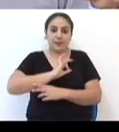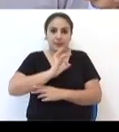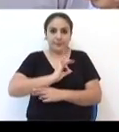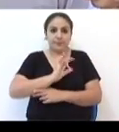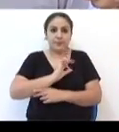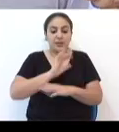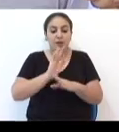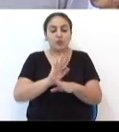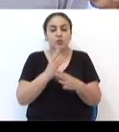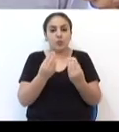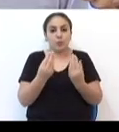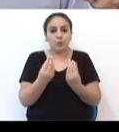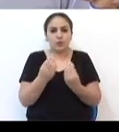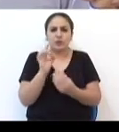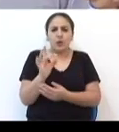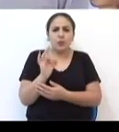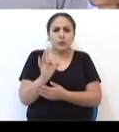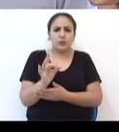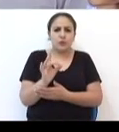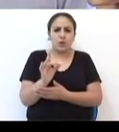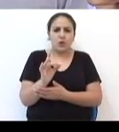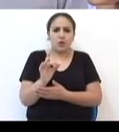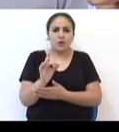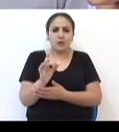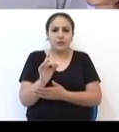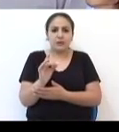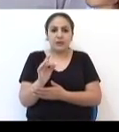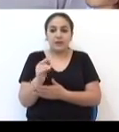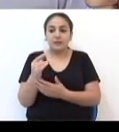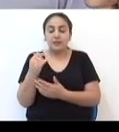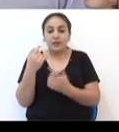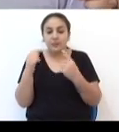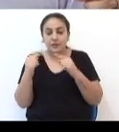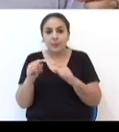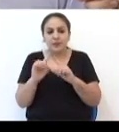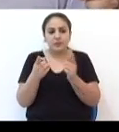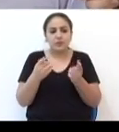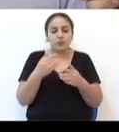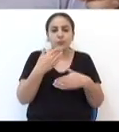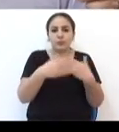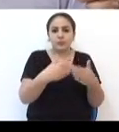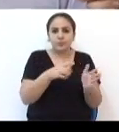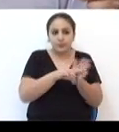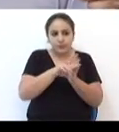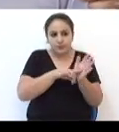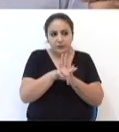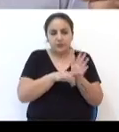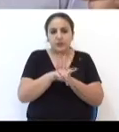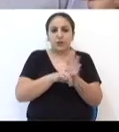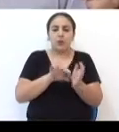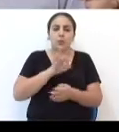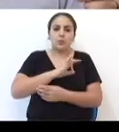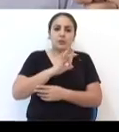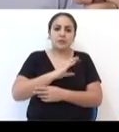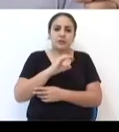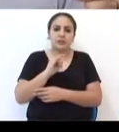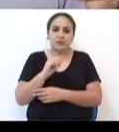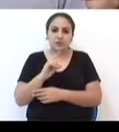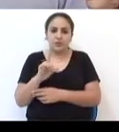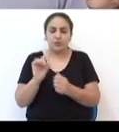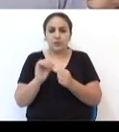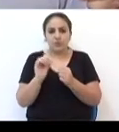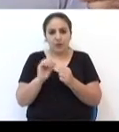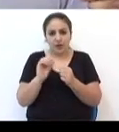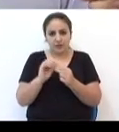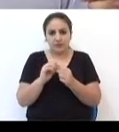vai auxiliar muito não apenas nas ocorrências, mas também nos processos de investigação que a Polícia Civil coordena, nos processos de resolução